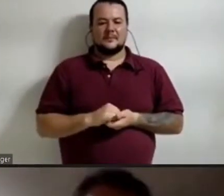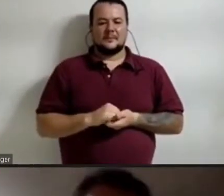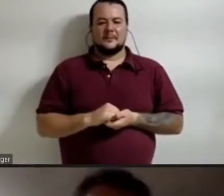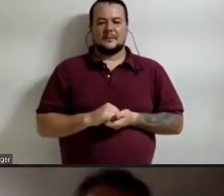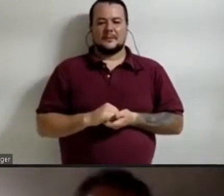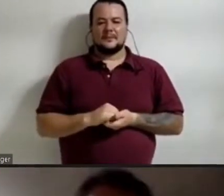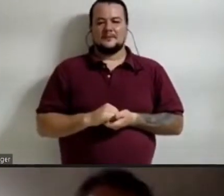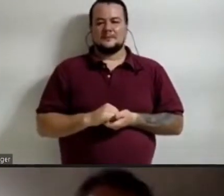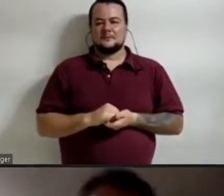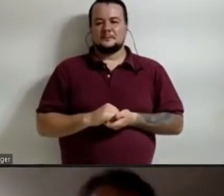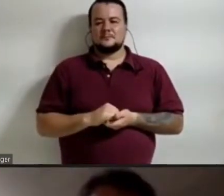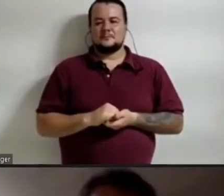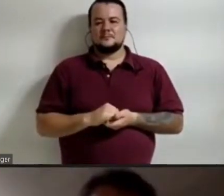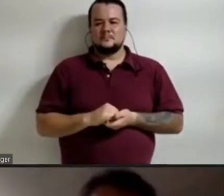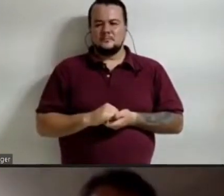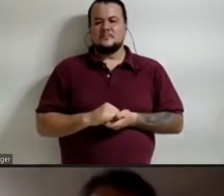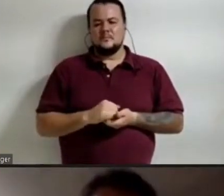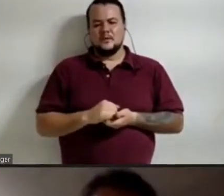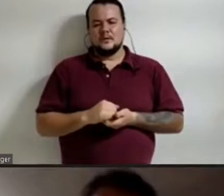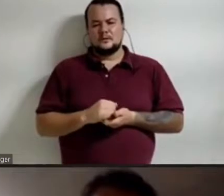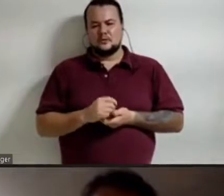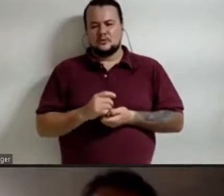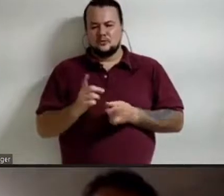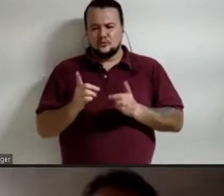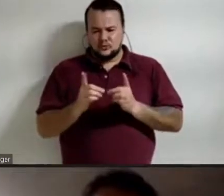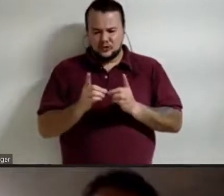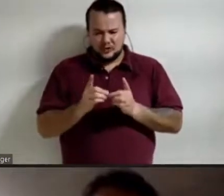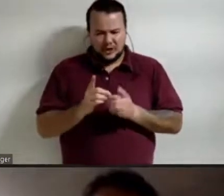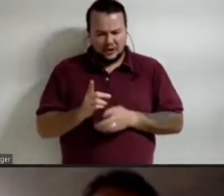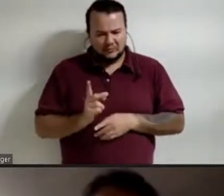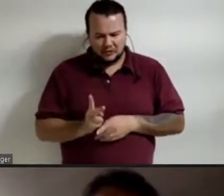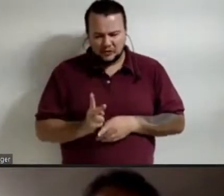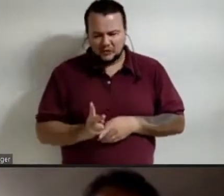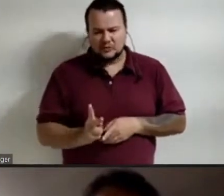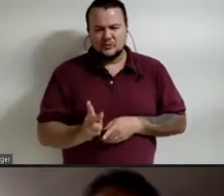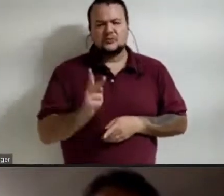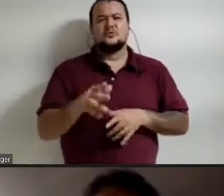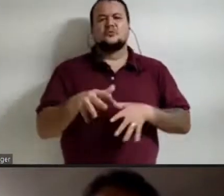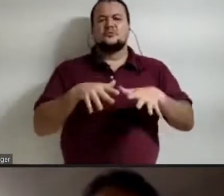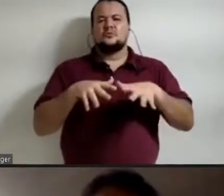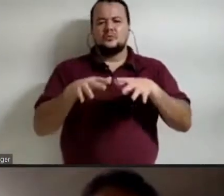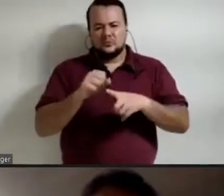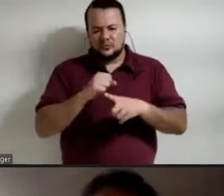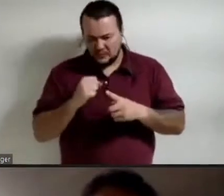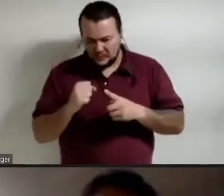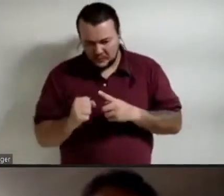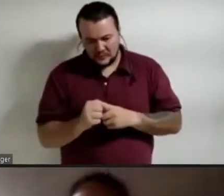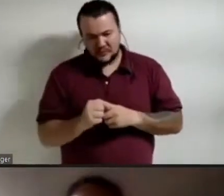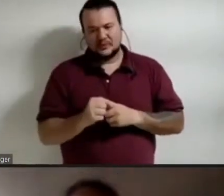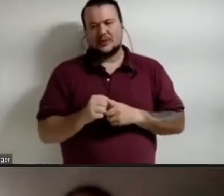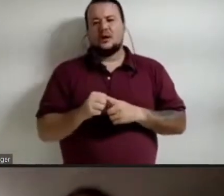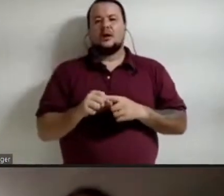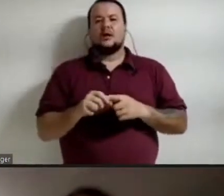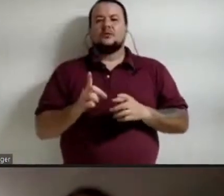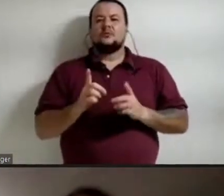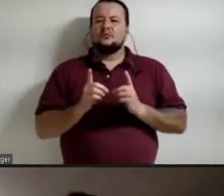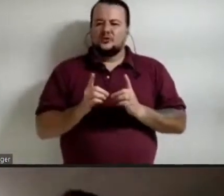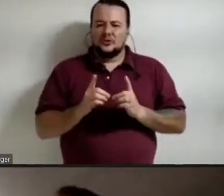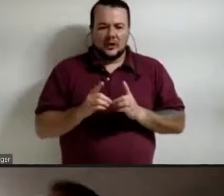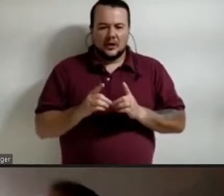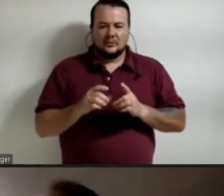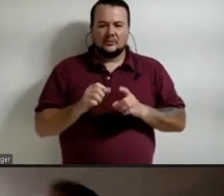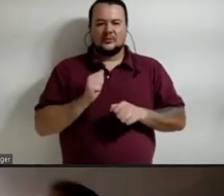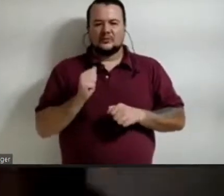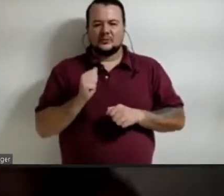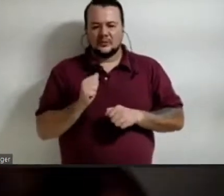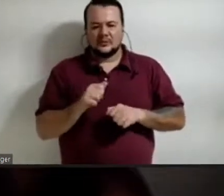mantém esse diálogo permanente, mantém diálogo com movimentos sociais, mantém diálogo com essas associações, mas eu